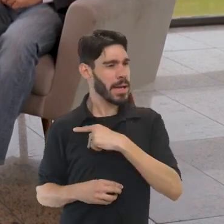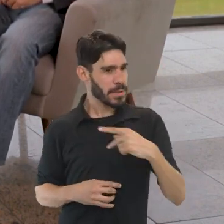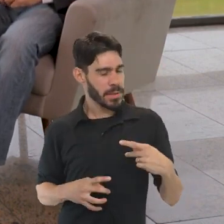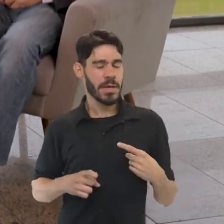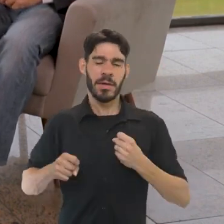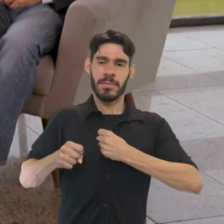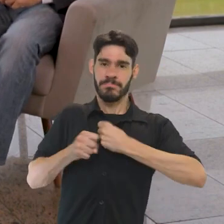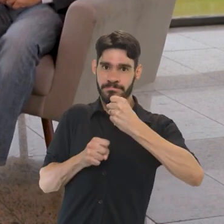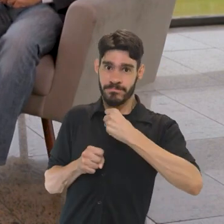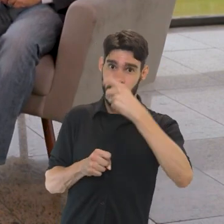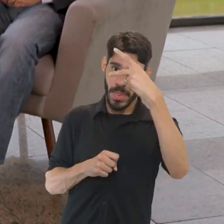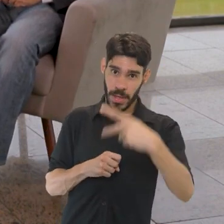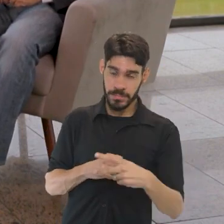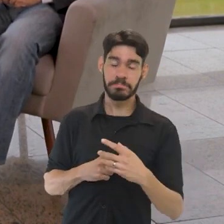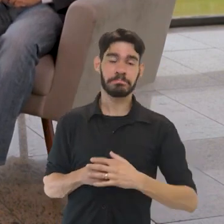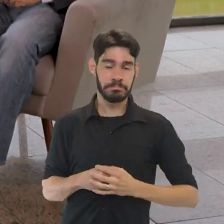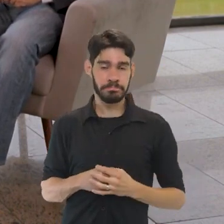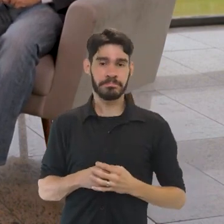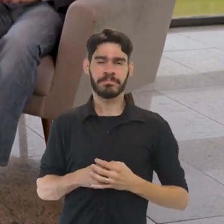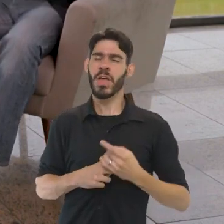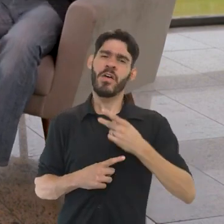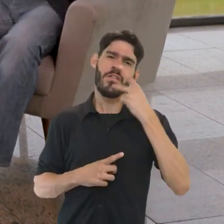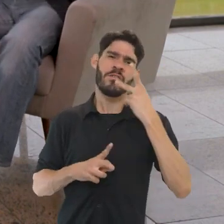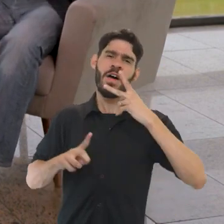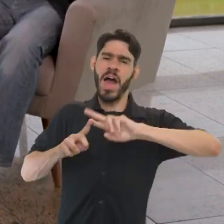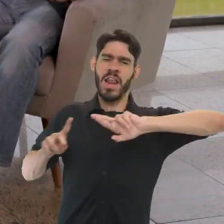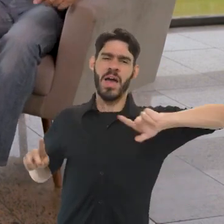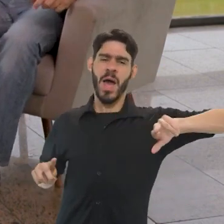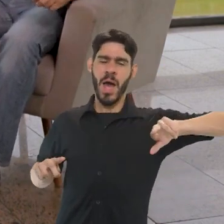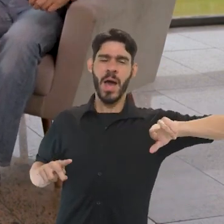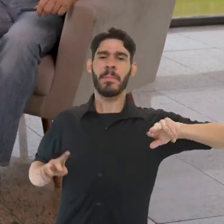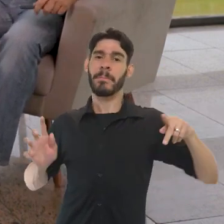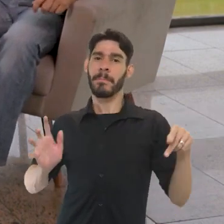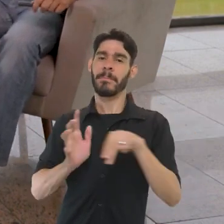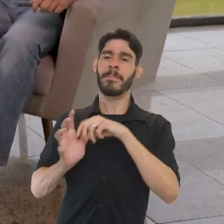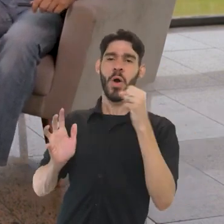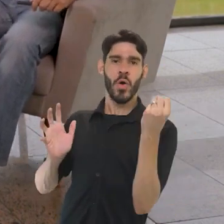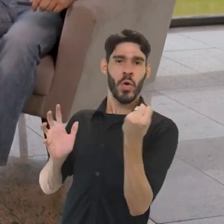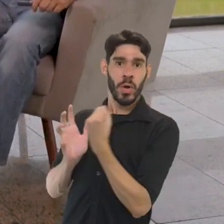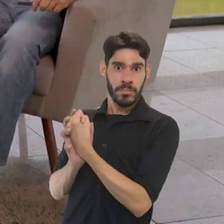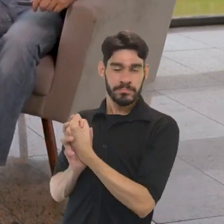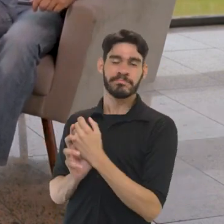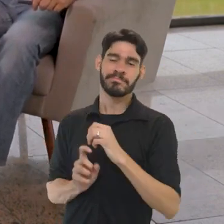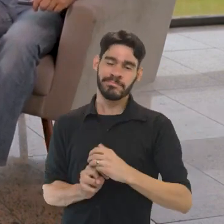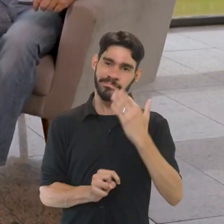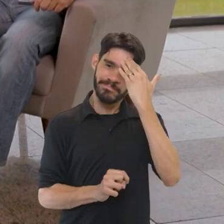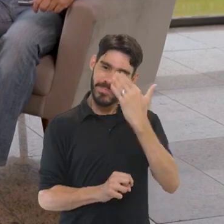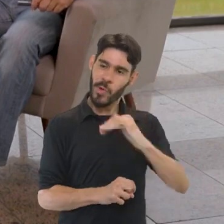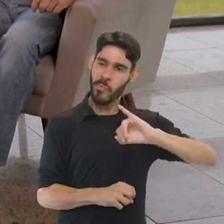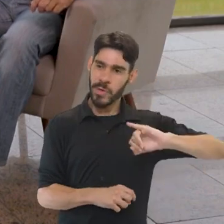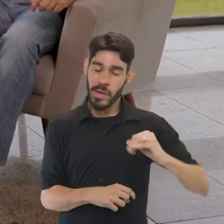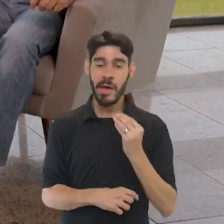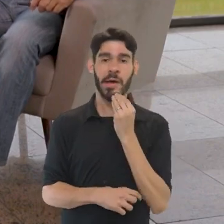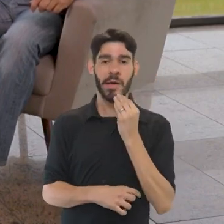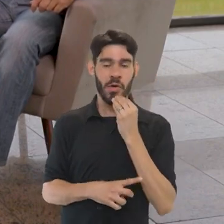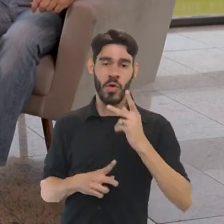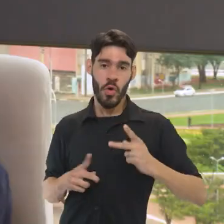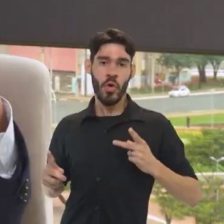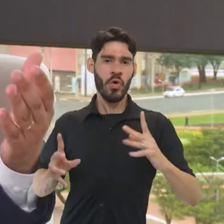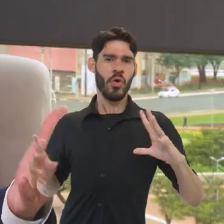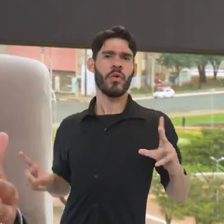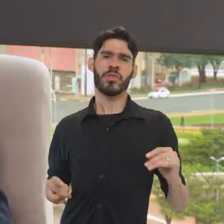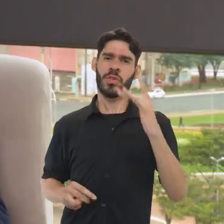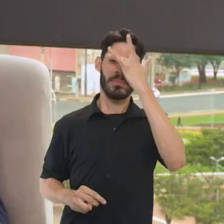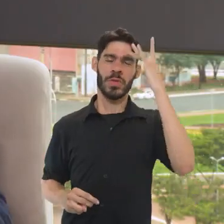muito obrigado pela entrevista aqui no Brasil em Pauta. Tratamos de vários aspectos do patrimônio. Muito obrigado pela oportunidade, quero